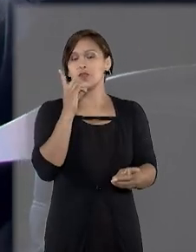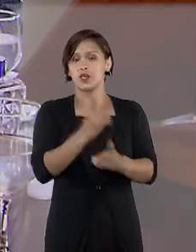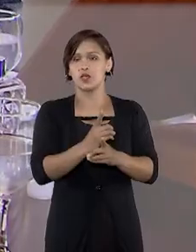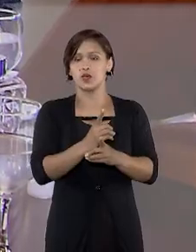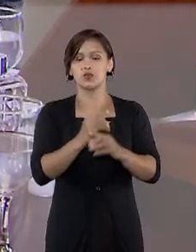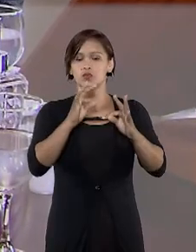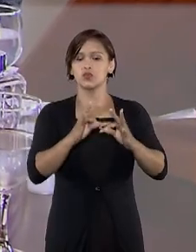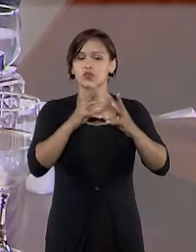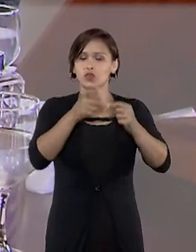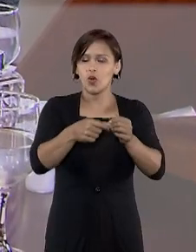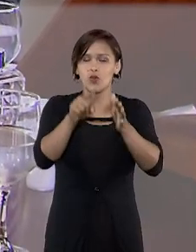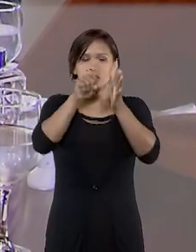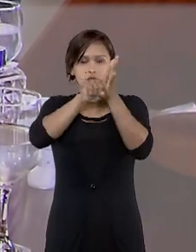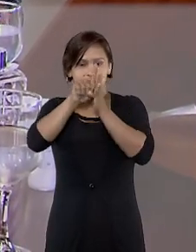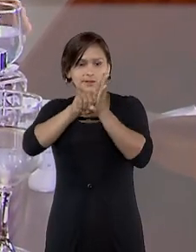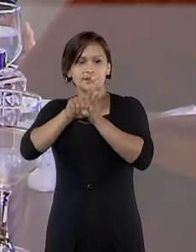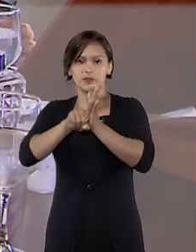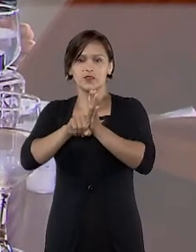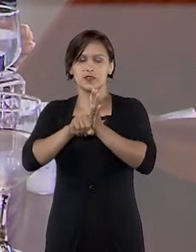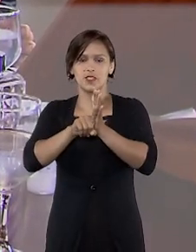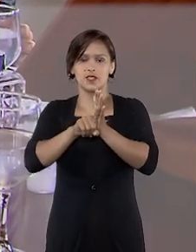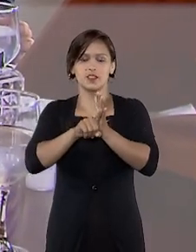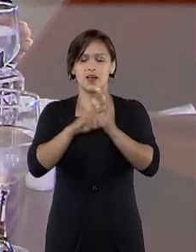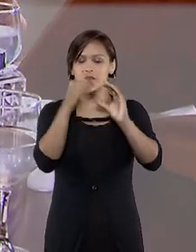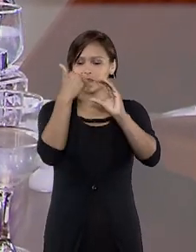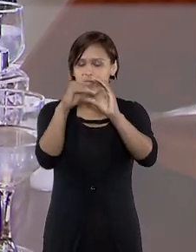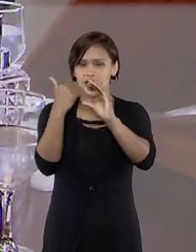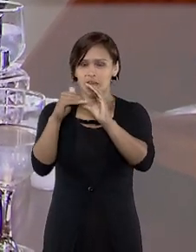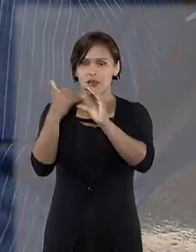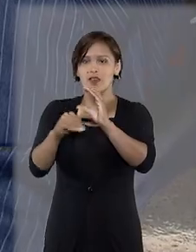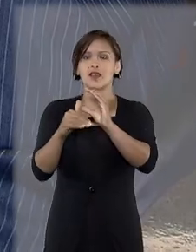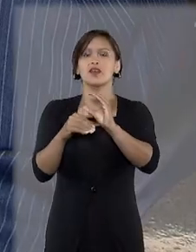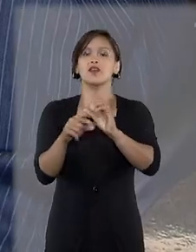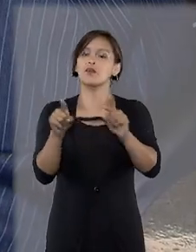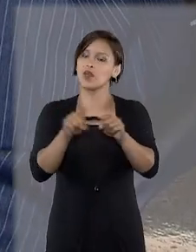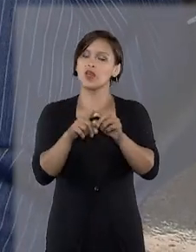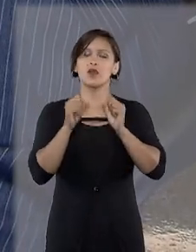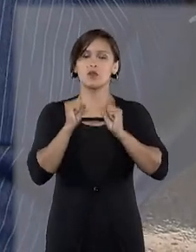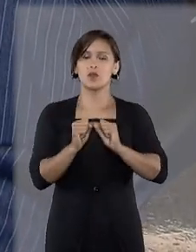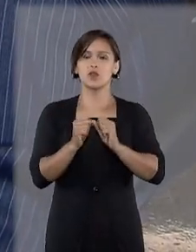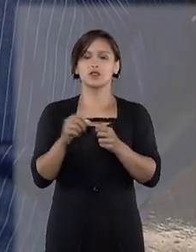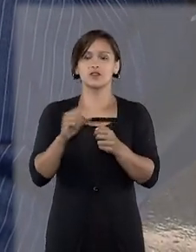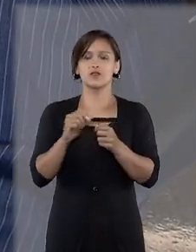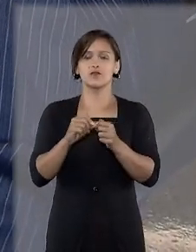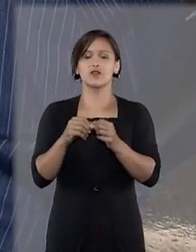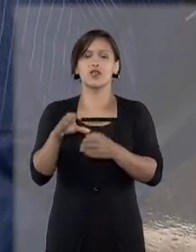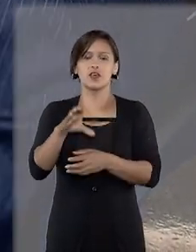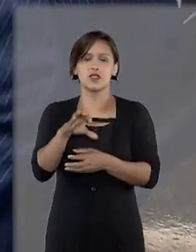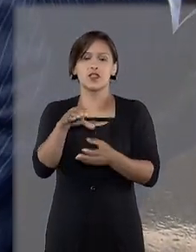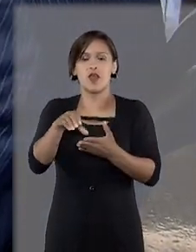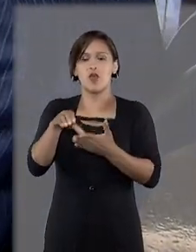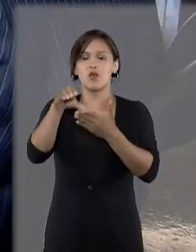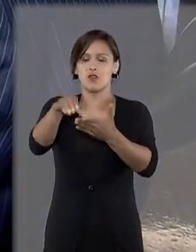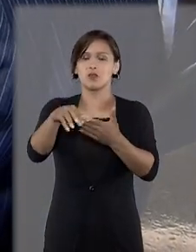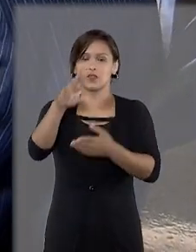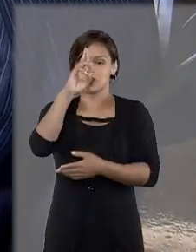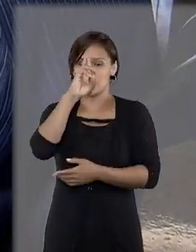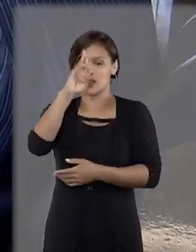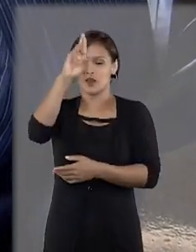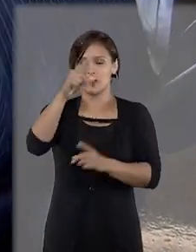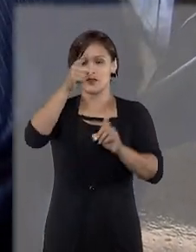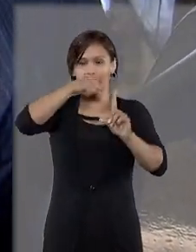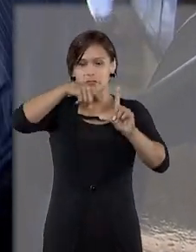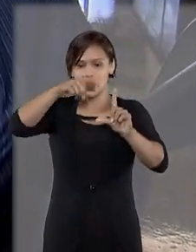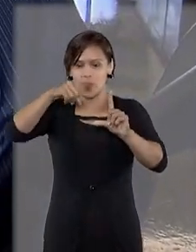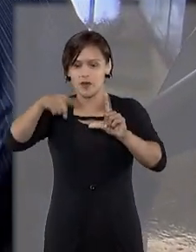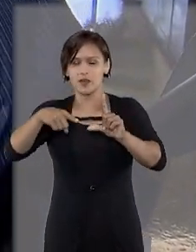foram todas analisadas, encaminhadas e submetidas à comissão que realmente faz o levantamento